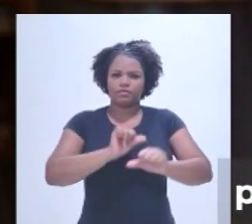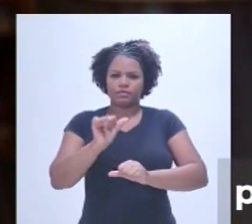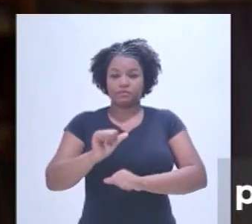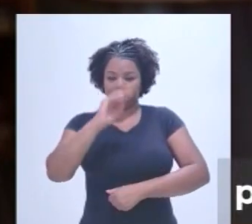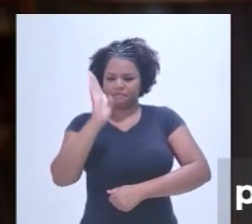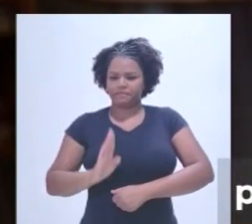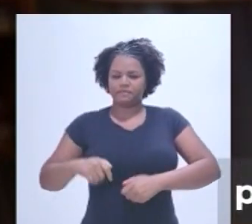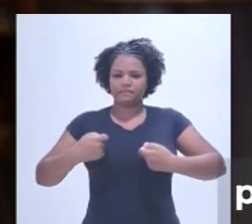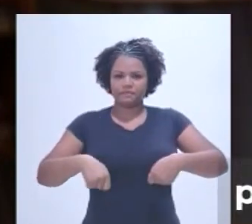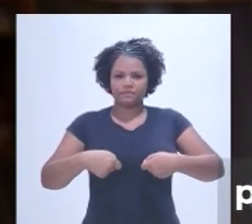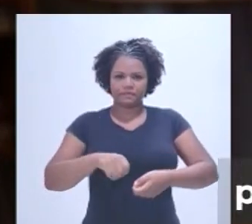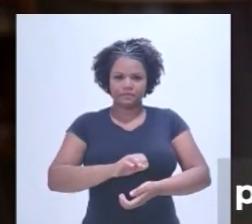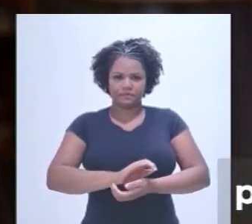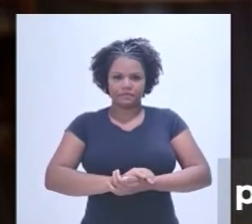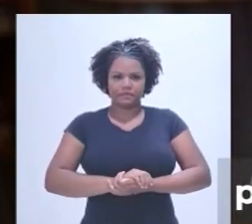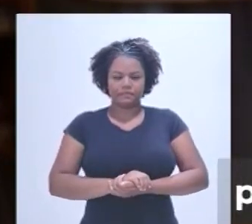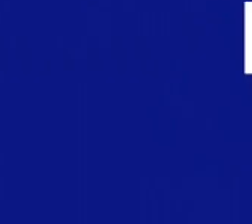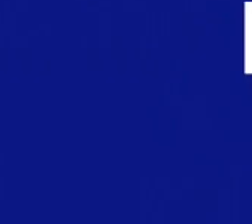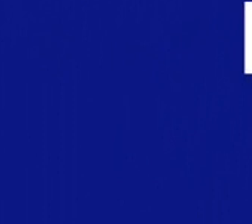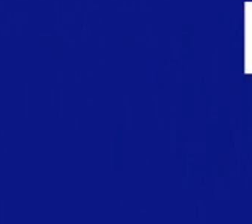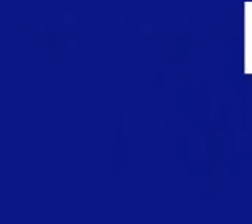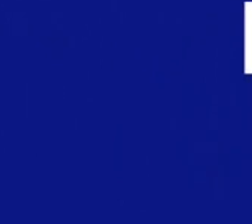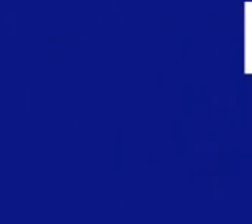as mudanças que o Brasil precisa.